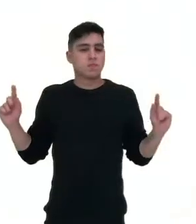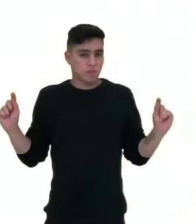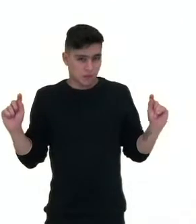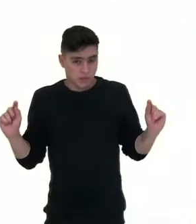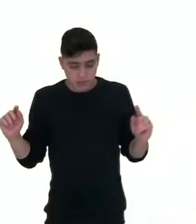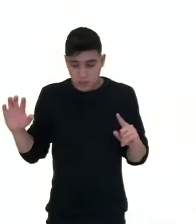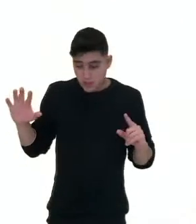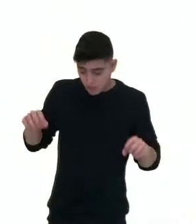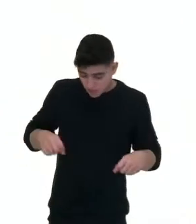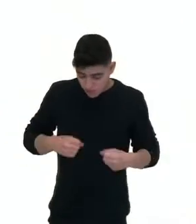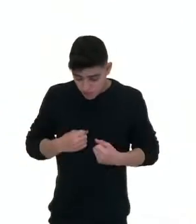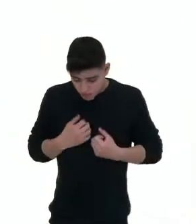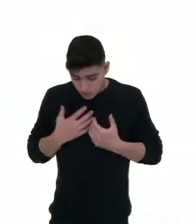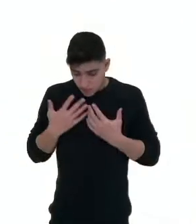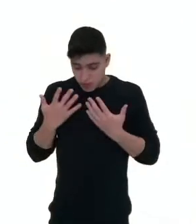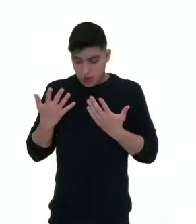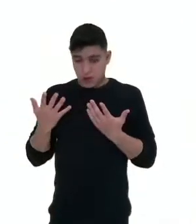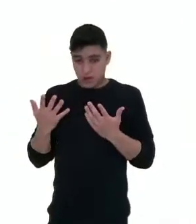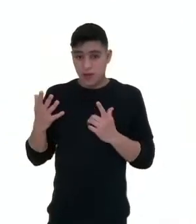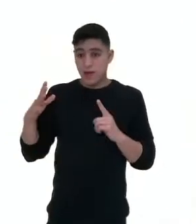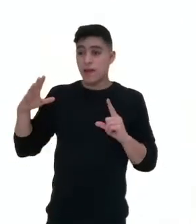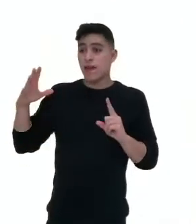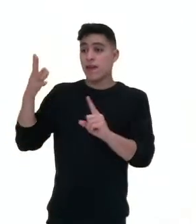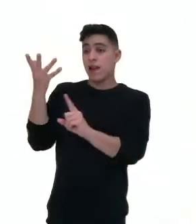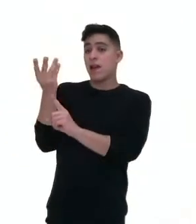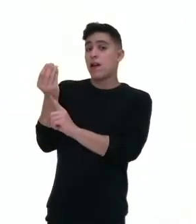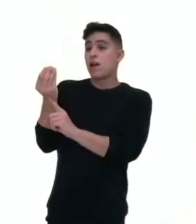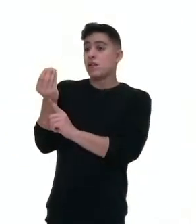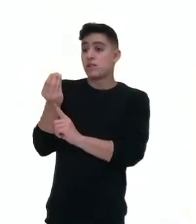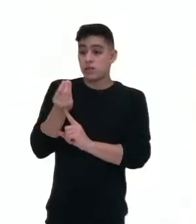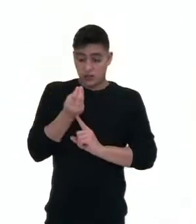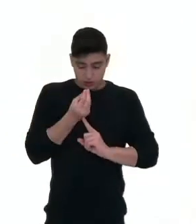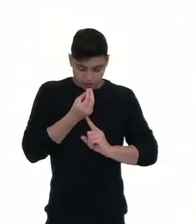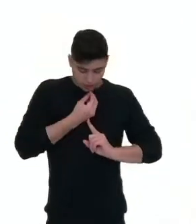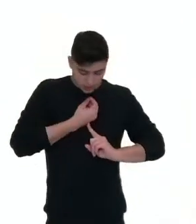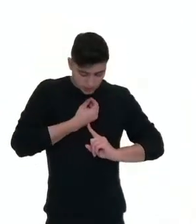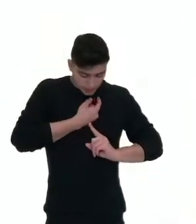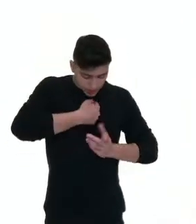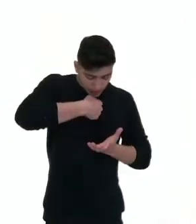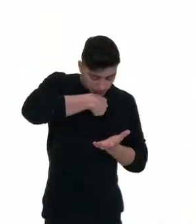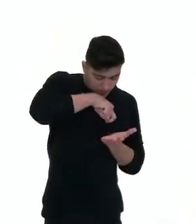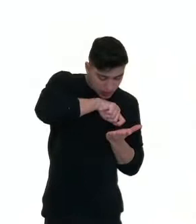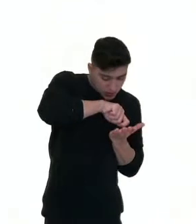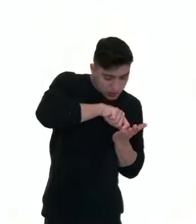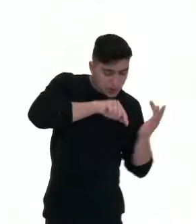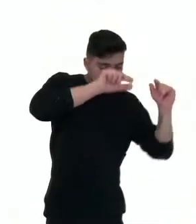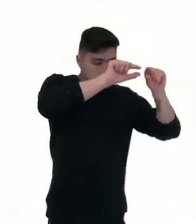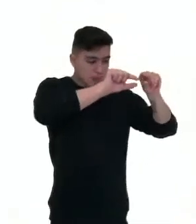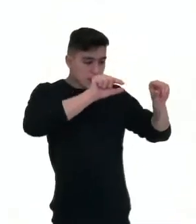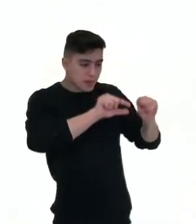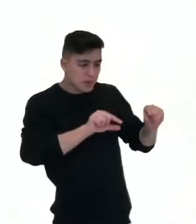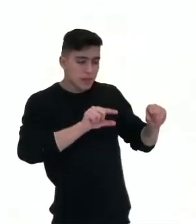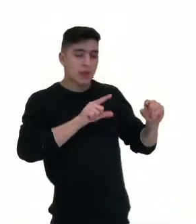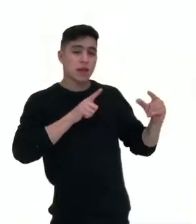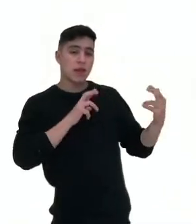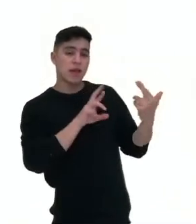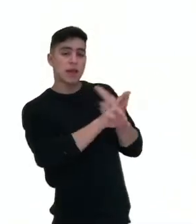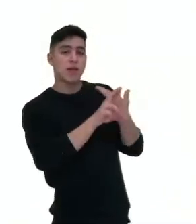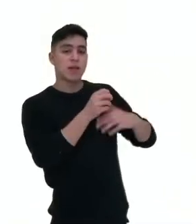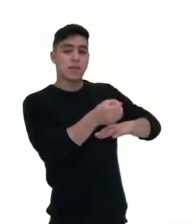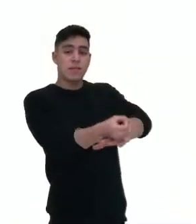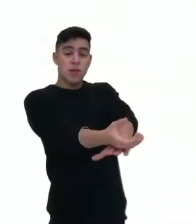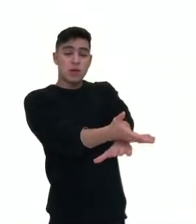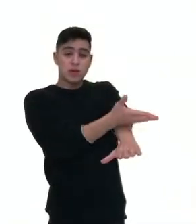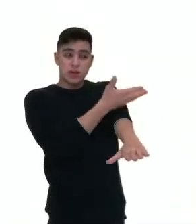é como a arte de compor em versos, que se relaciona a que? A inspiração, a emoção.